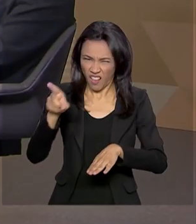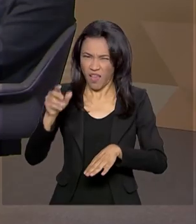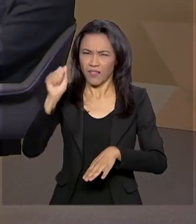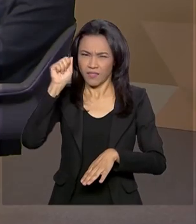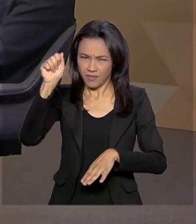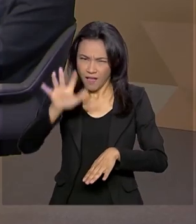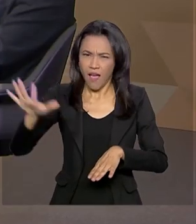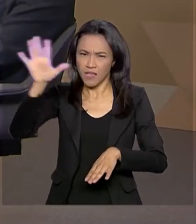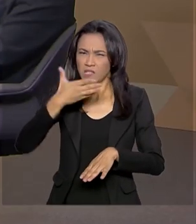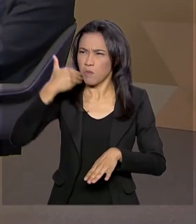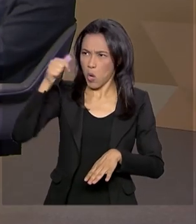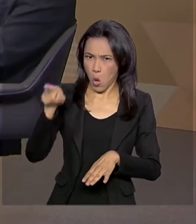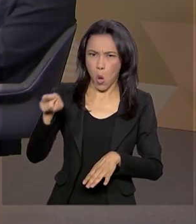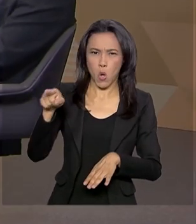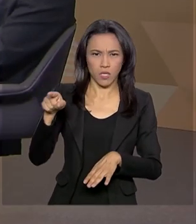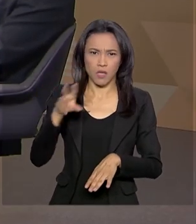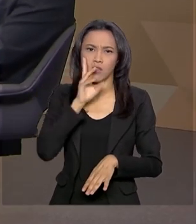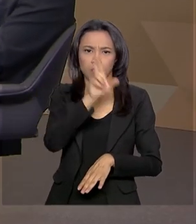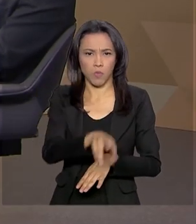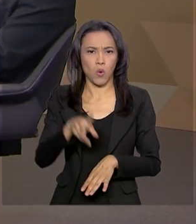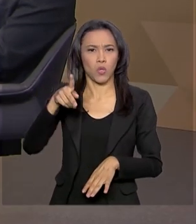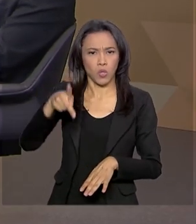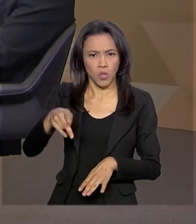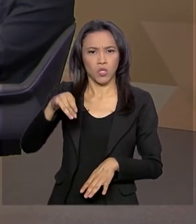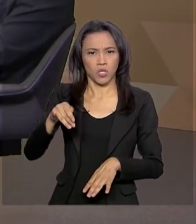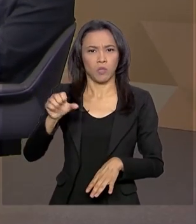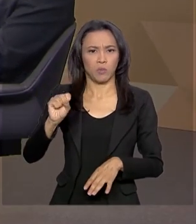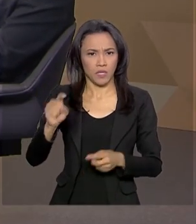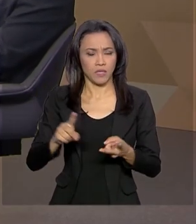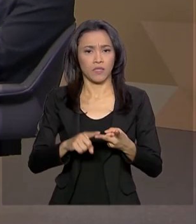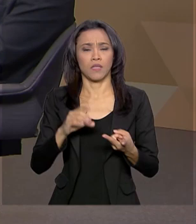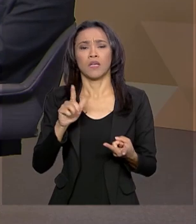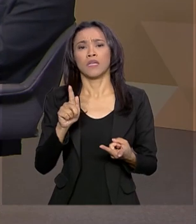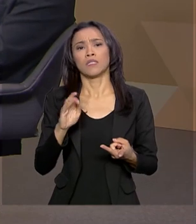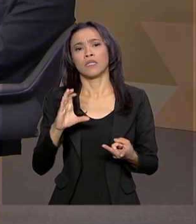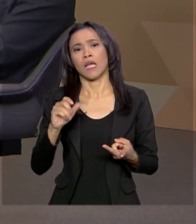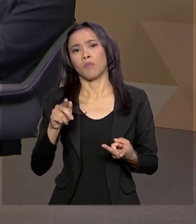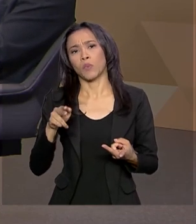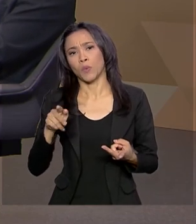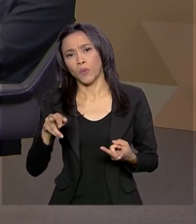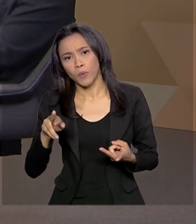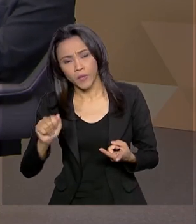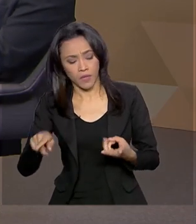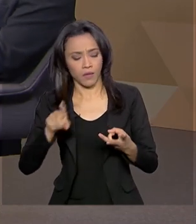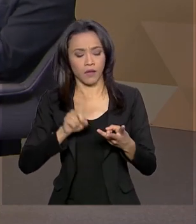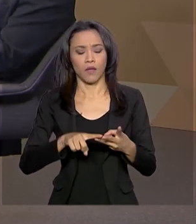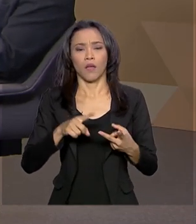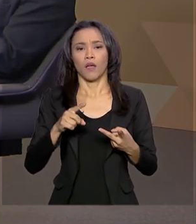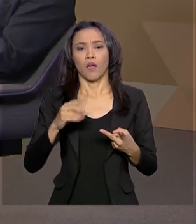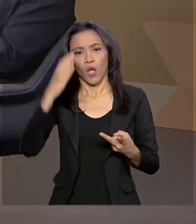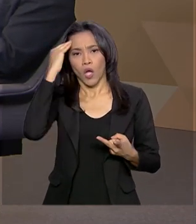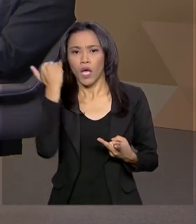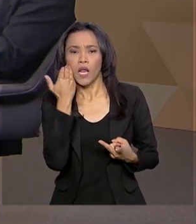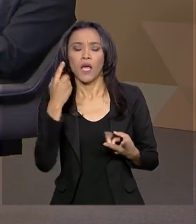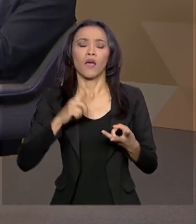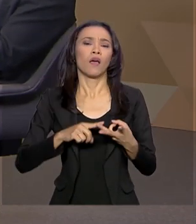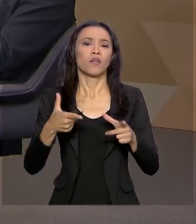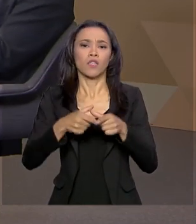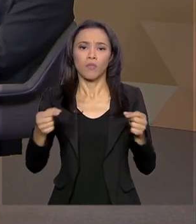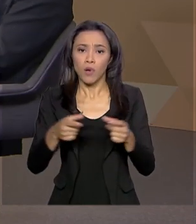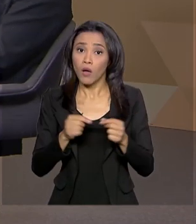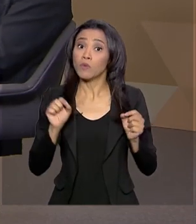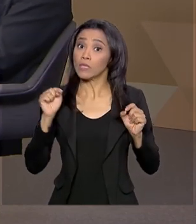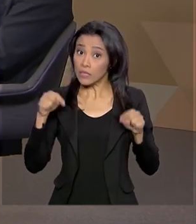os melhores resultados do PISA, Exato. Singapura. Singapura, Coreia, Japão, Então, realmente, assim, então, isso é um